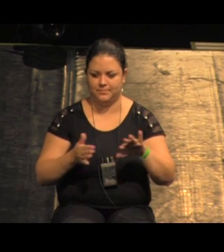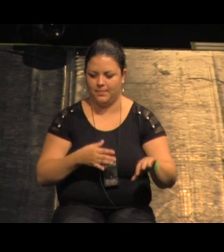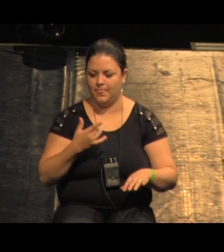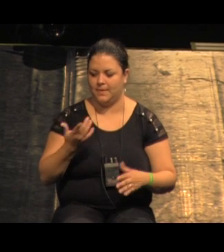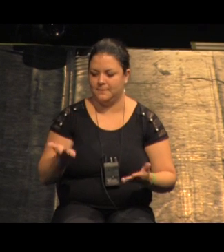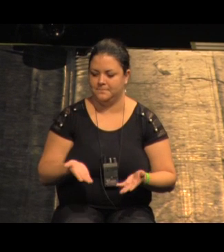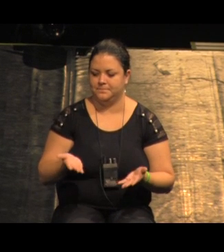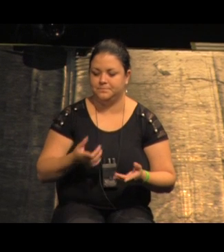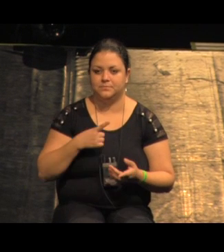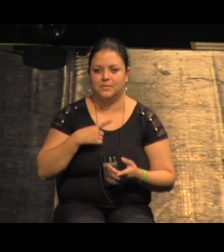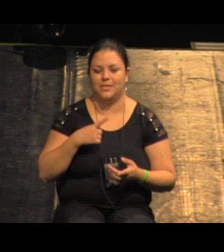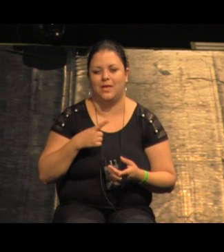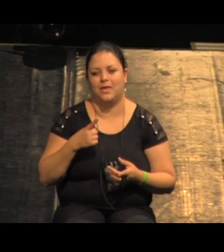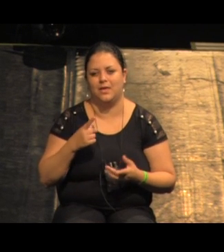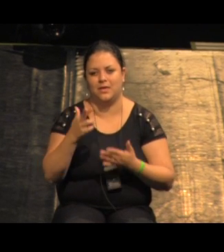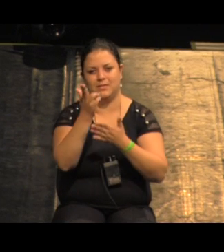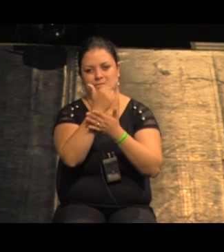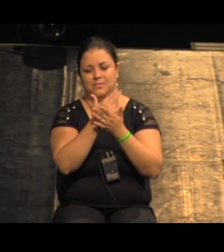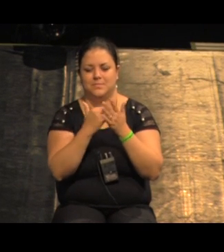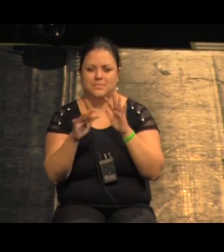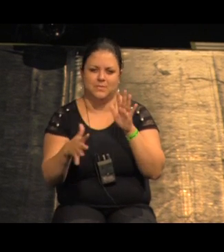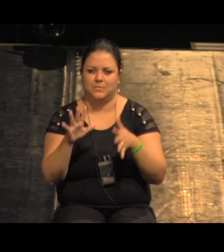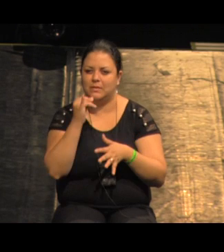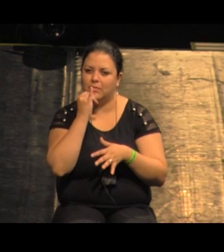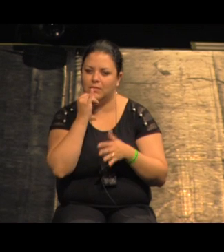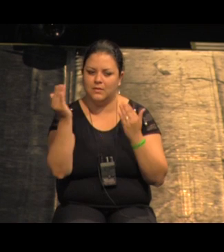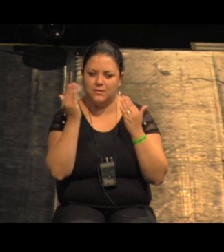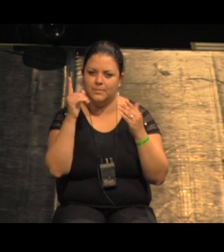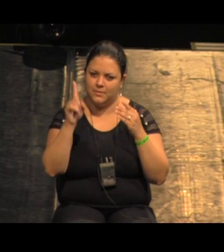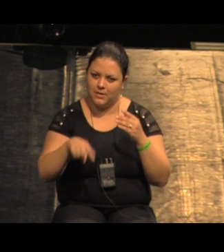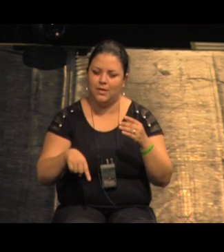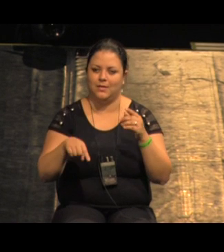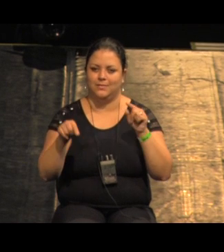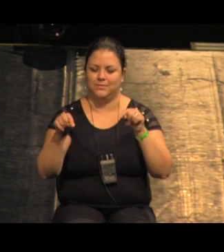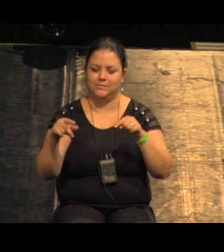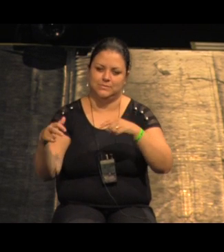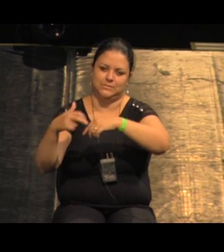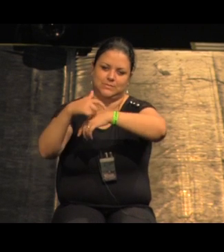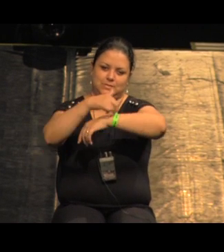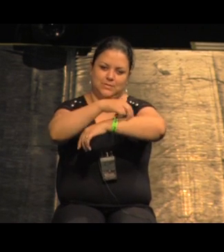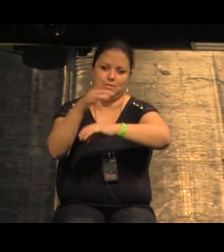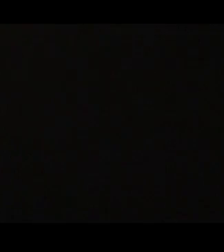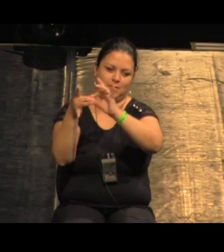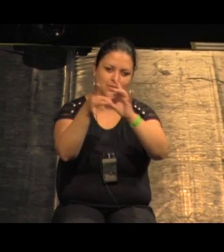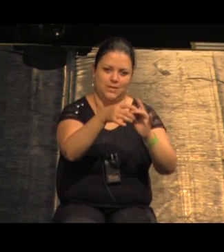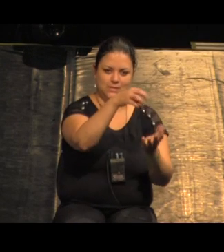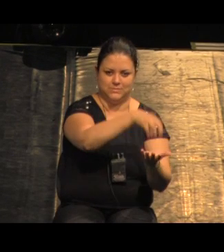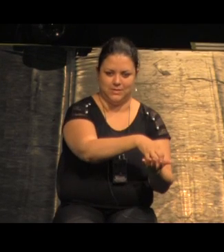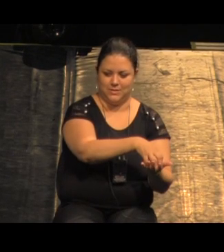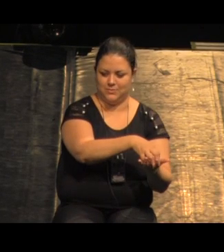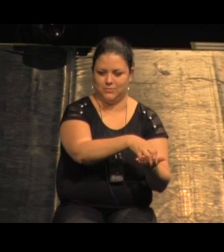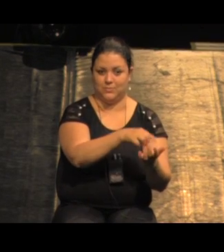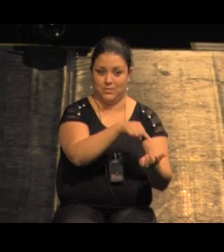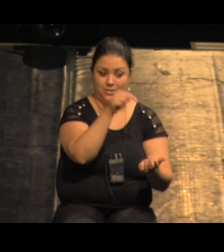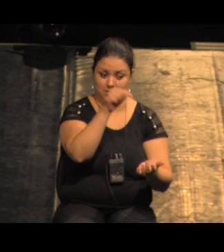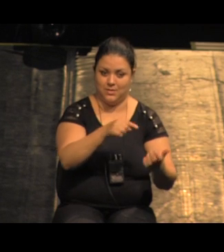imagenzinhas de como era então isso é importante essa ligação desse centro bastante animado do